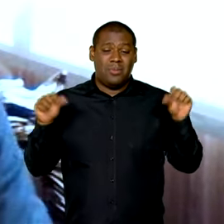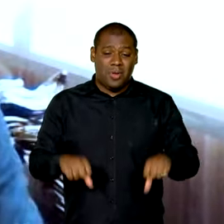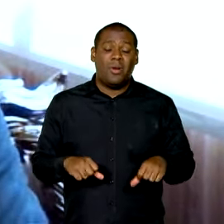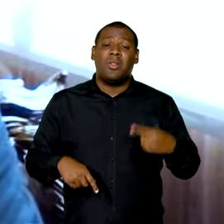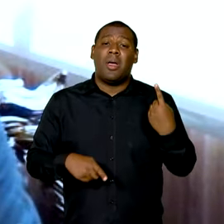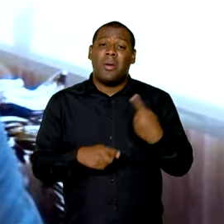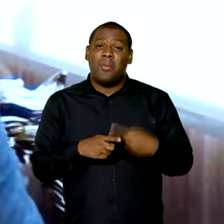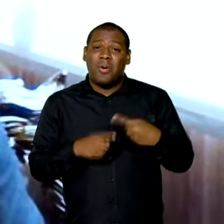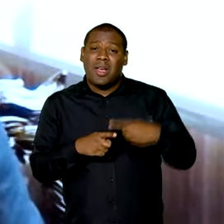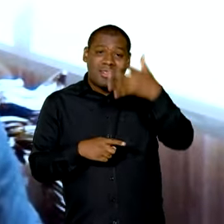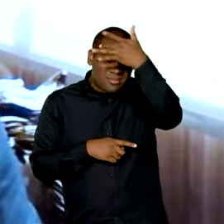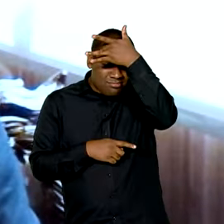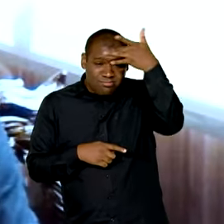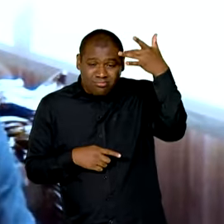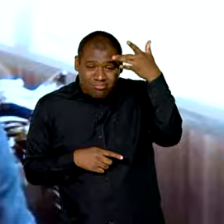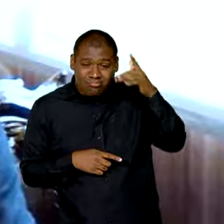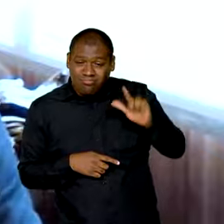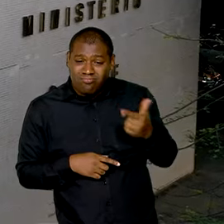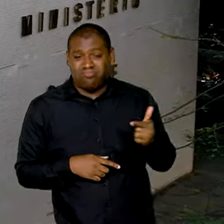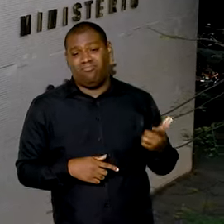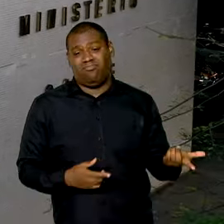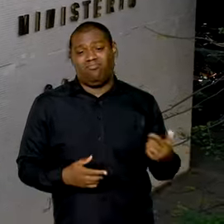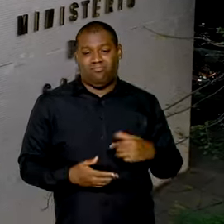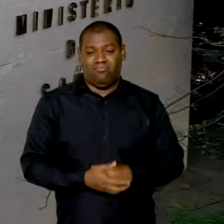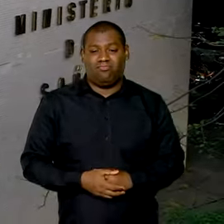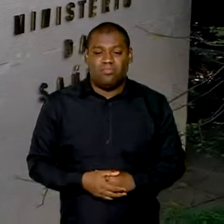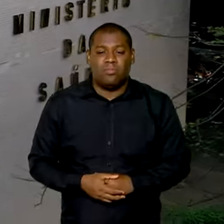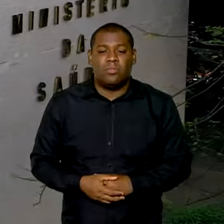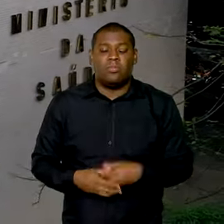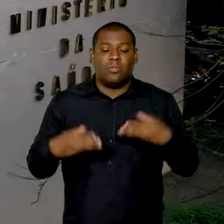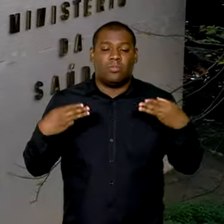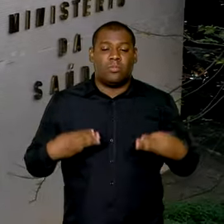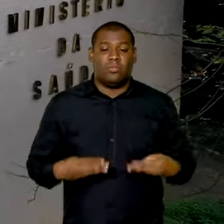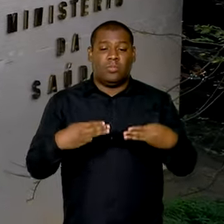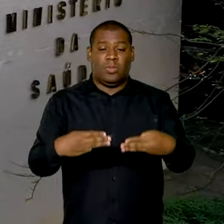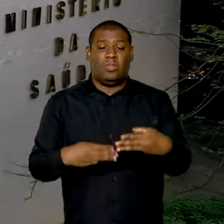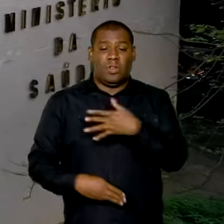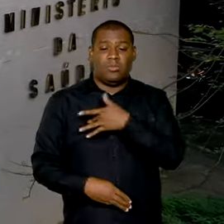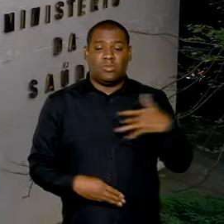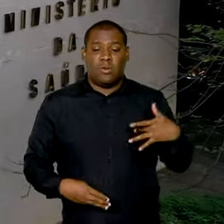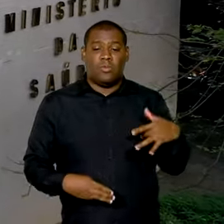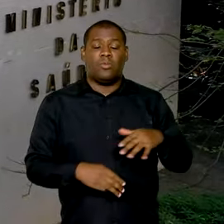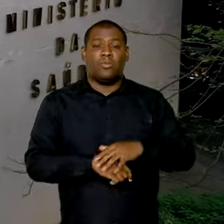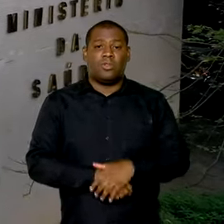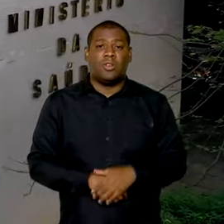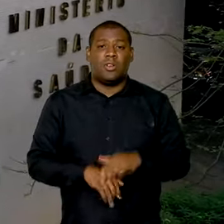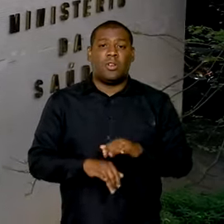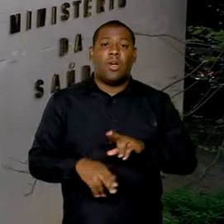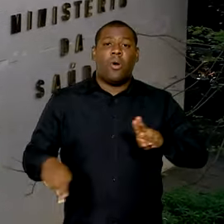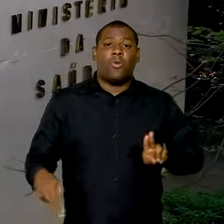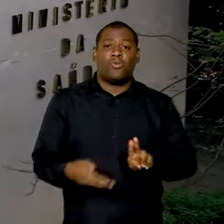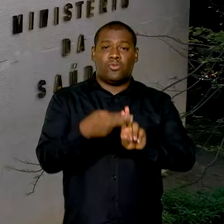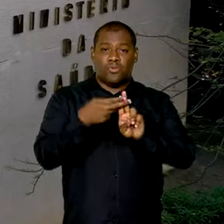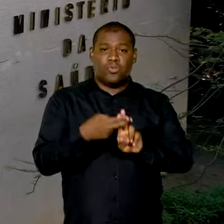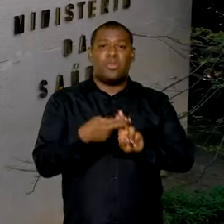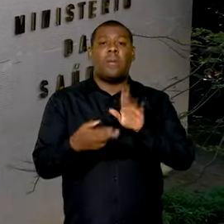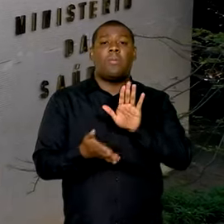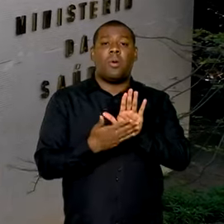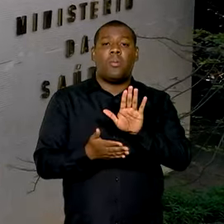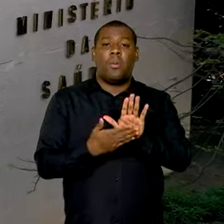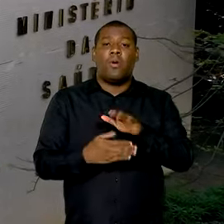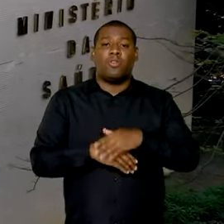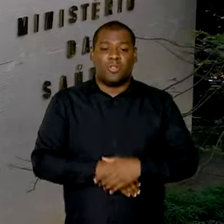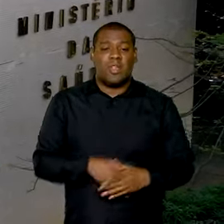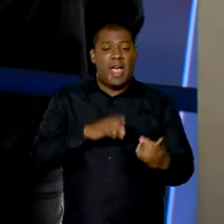psicológico dele também fica abalado. Segundo o Ministério da Saúde, o SUS prevê o atendimento de